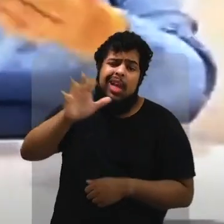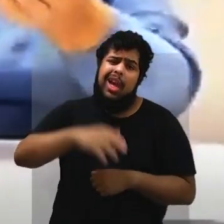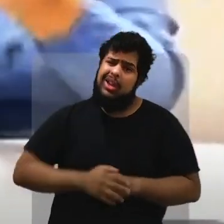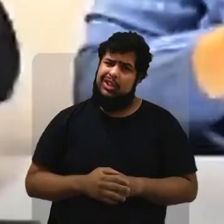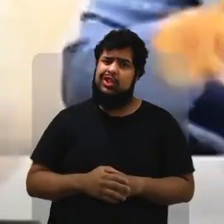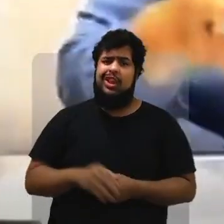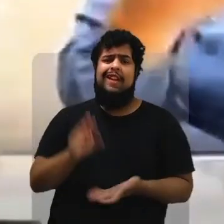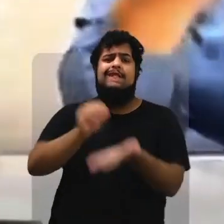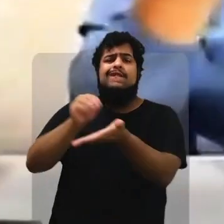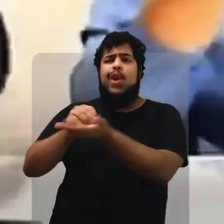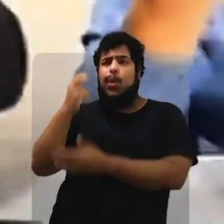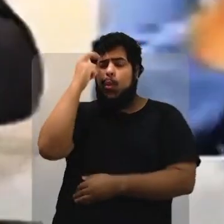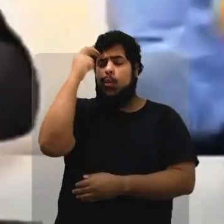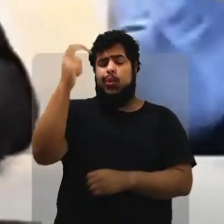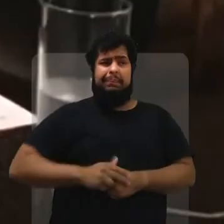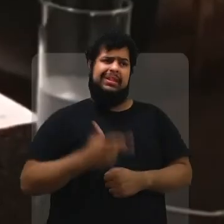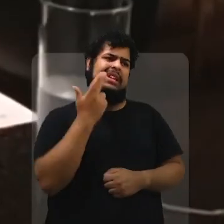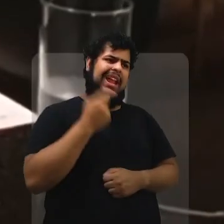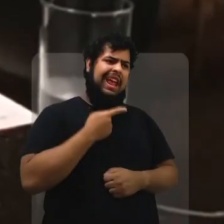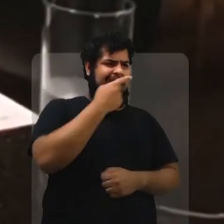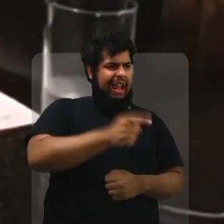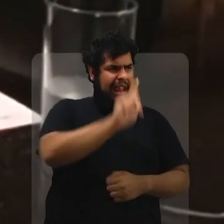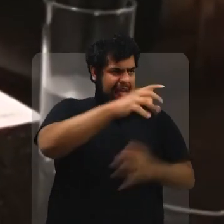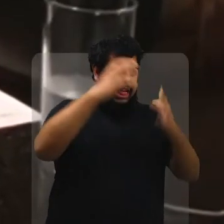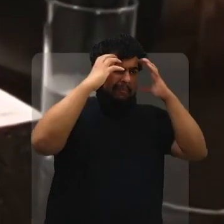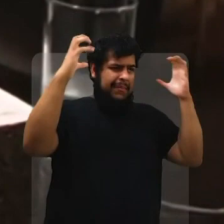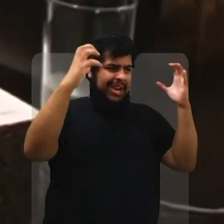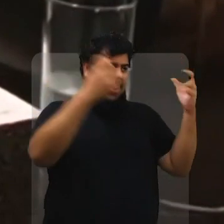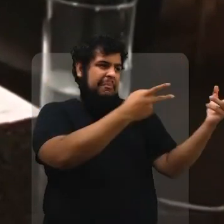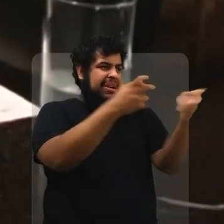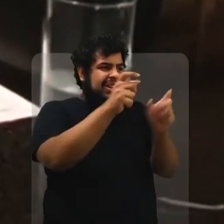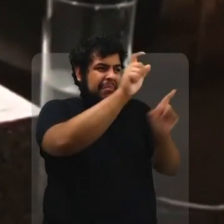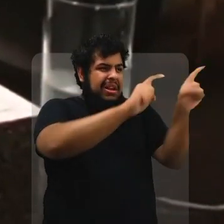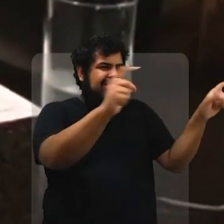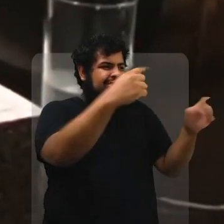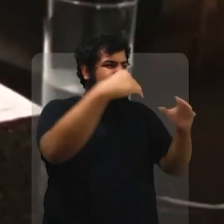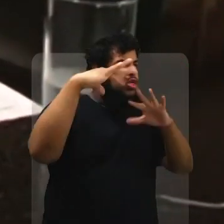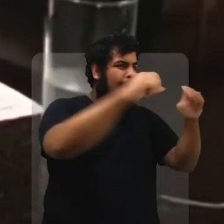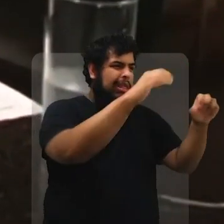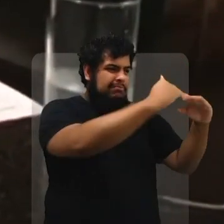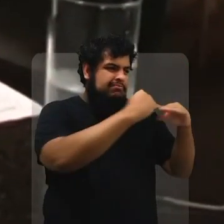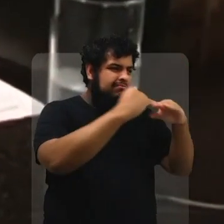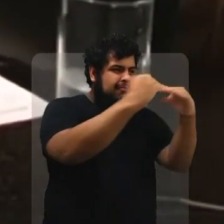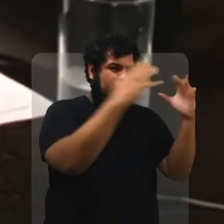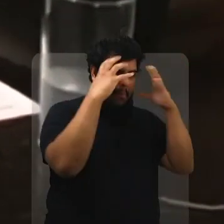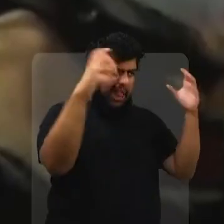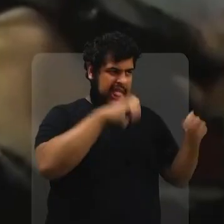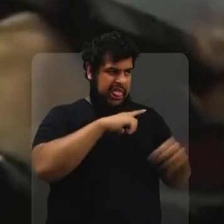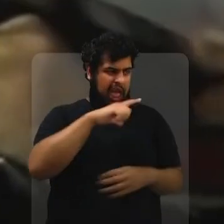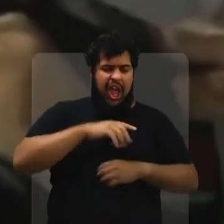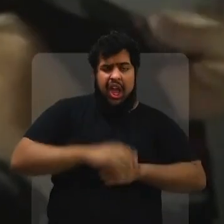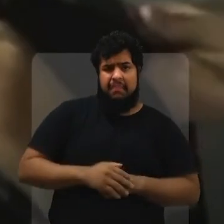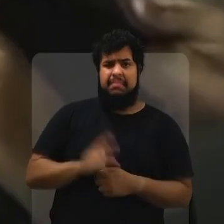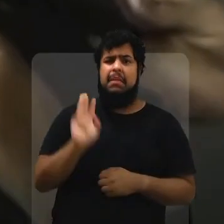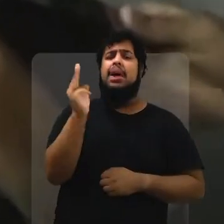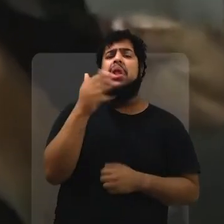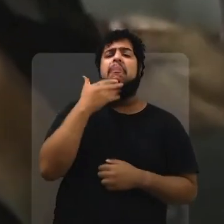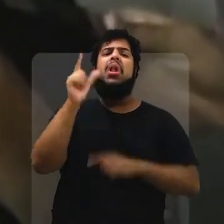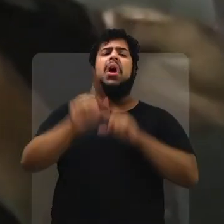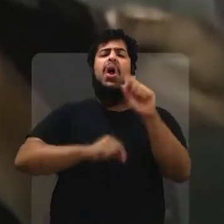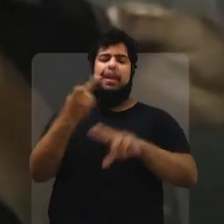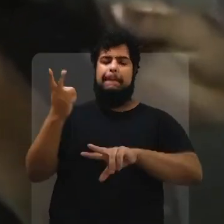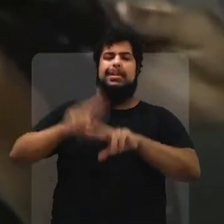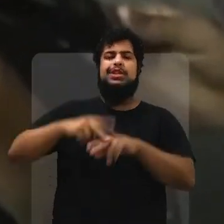Do Nordeste. A falta de cultura. Se bem que chamar que seja a gente cabeçuda, você não consegue identificar ninguém. Quase todo mundo é cabeçudo aí. A única coisa boa do